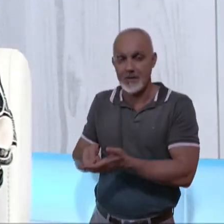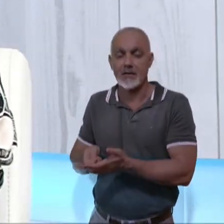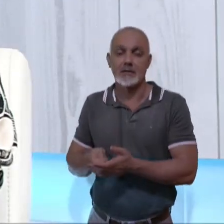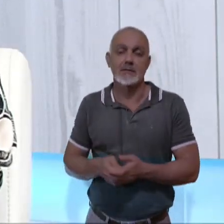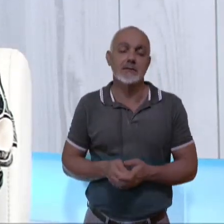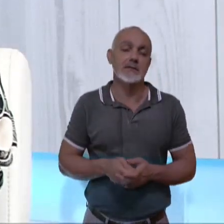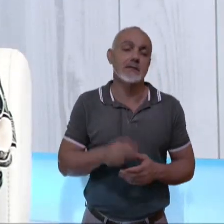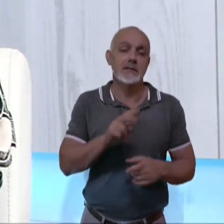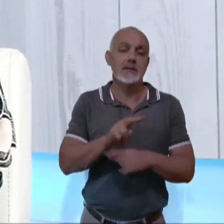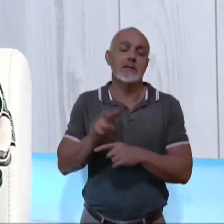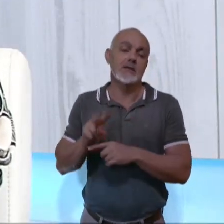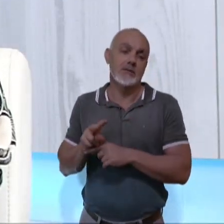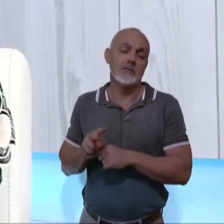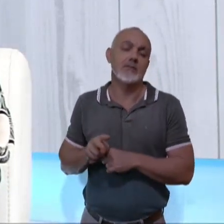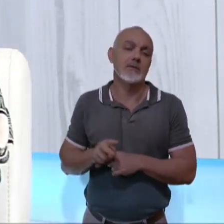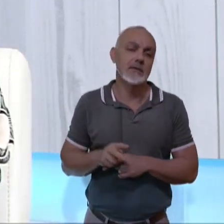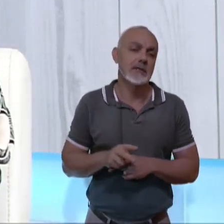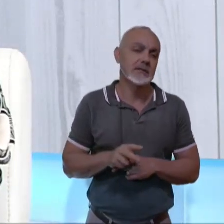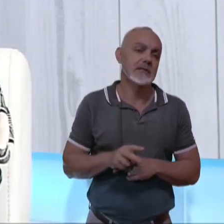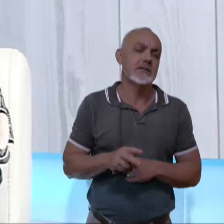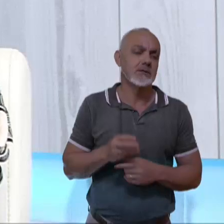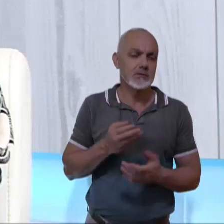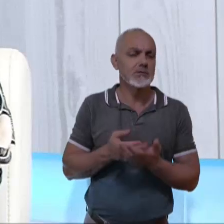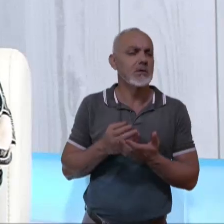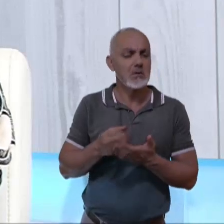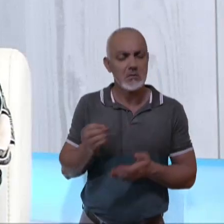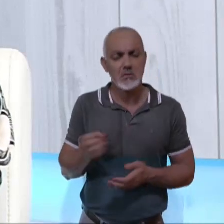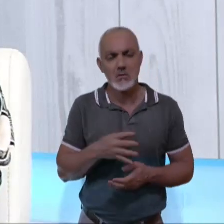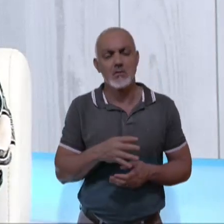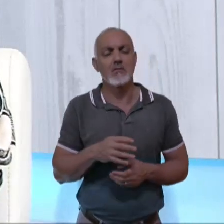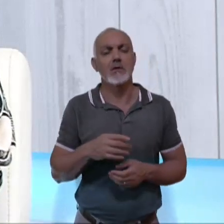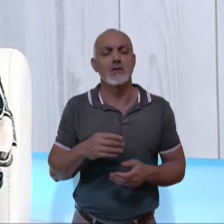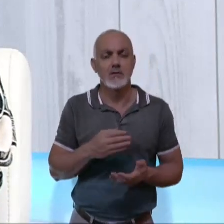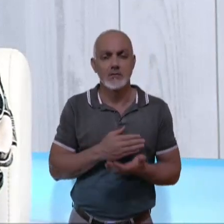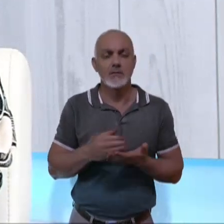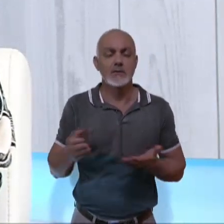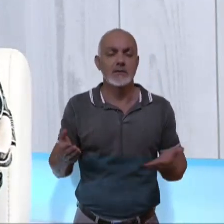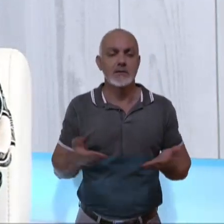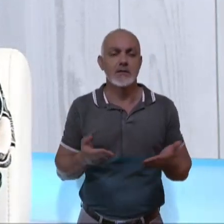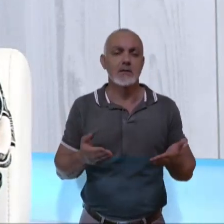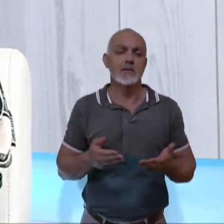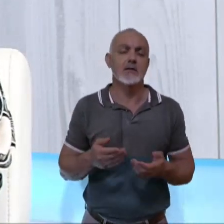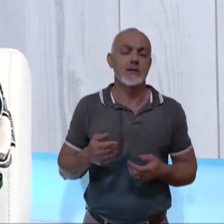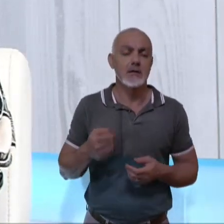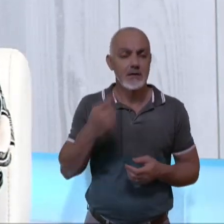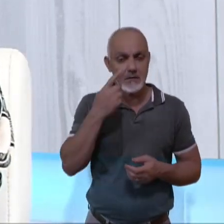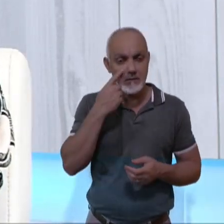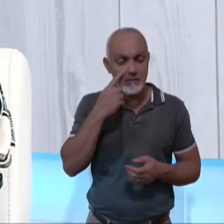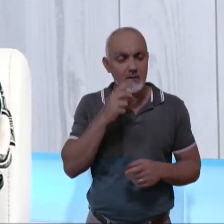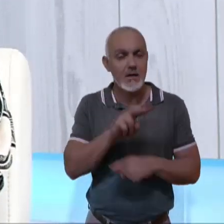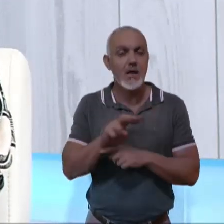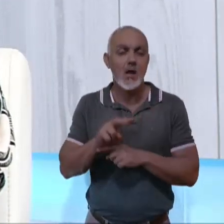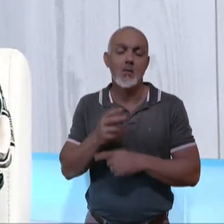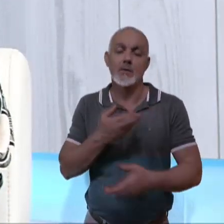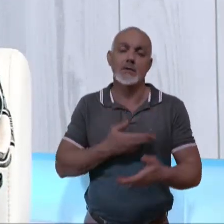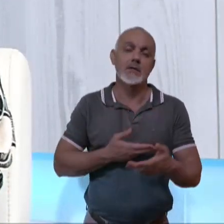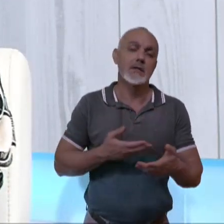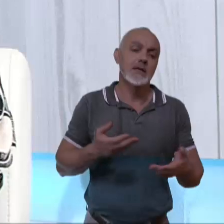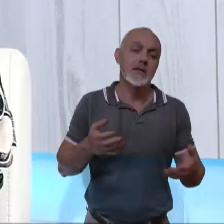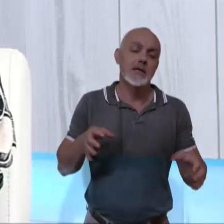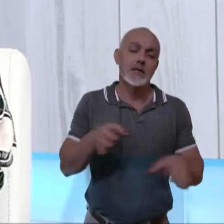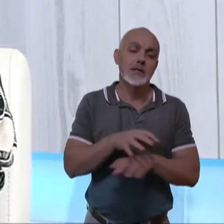Na guarda que eles estão, antes de tudo der recente, novo, que tá começando a verificar, a guarda alternada,